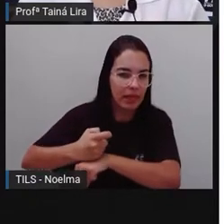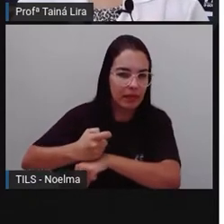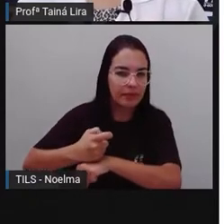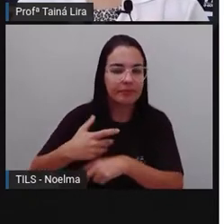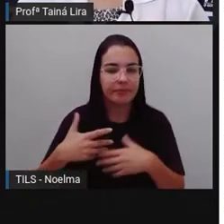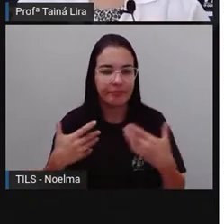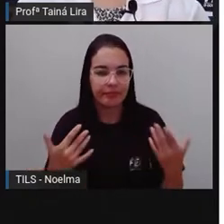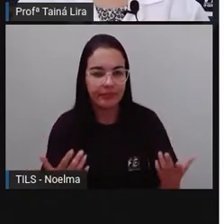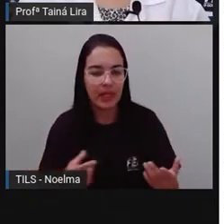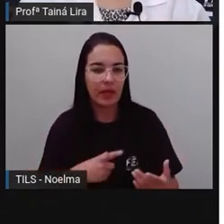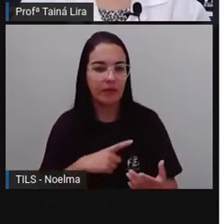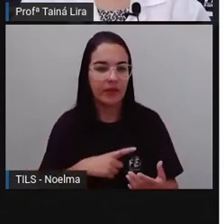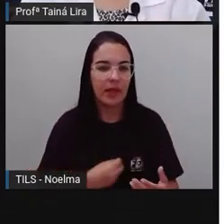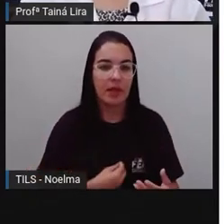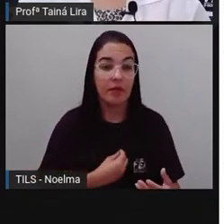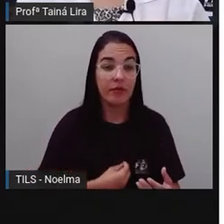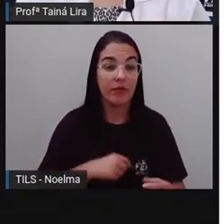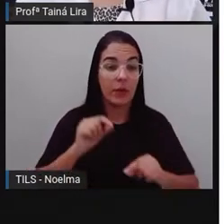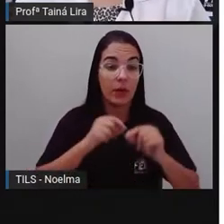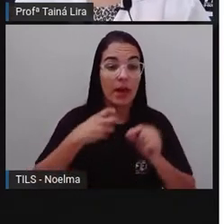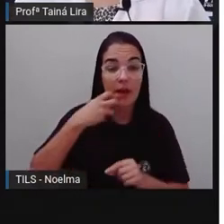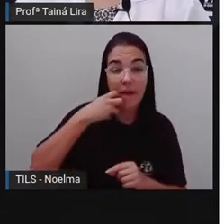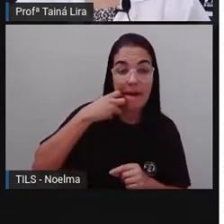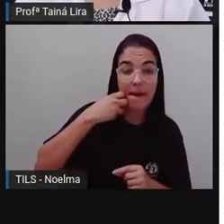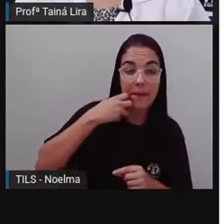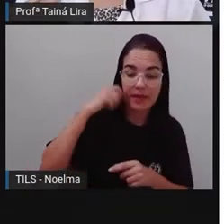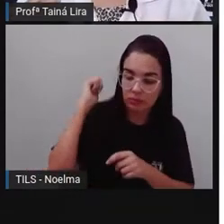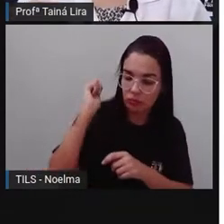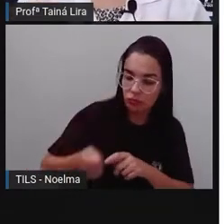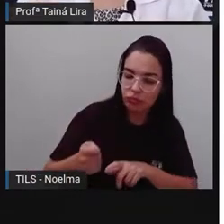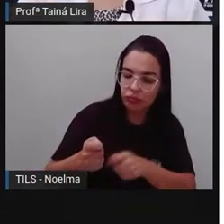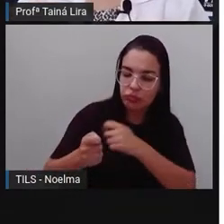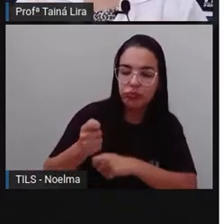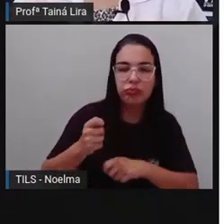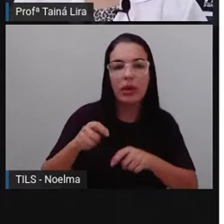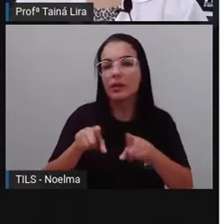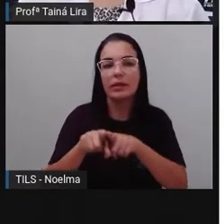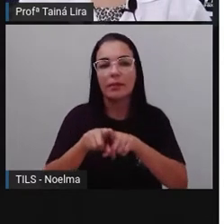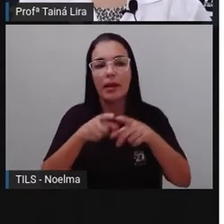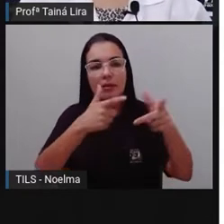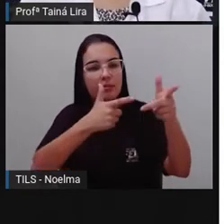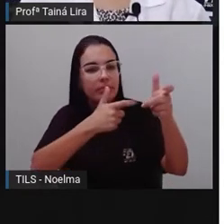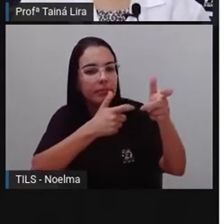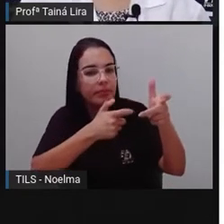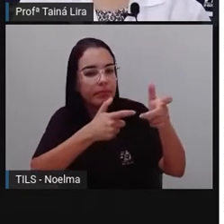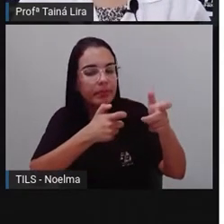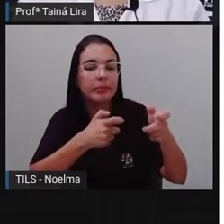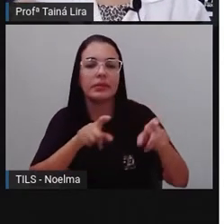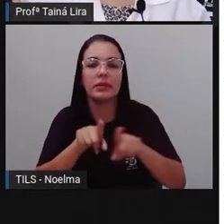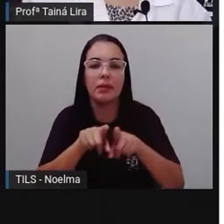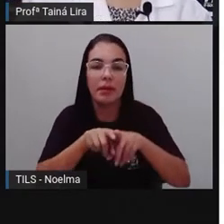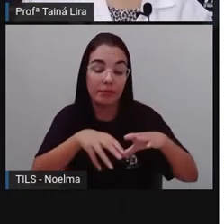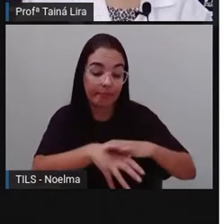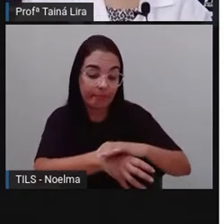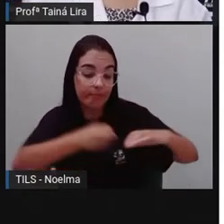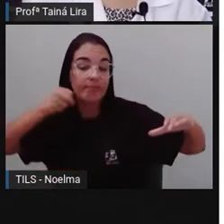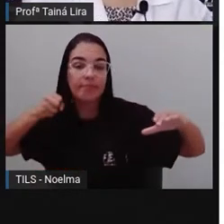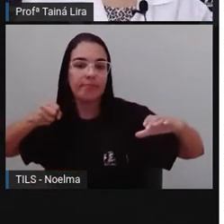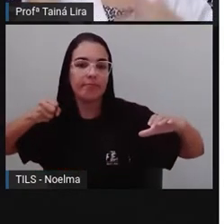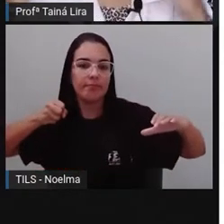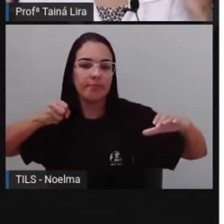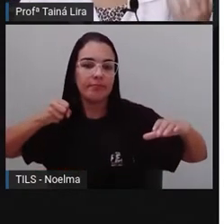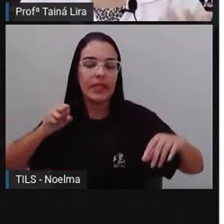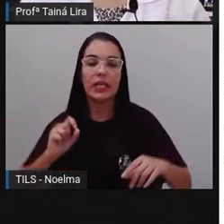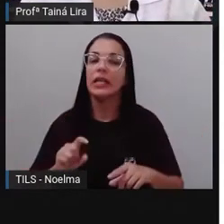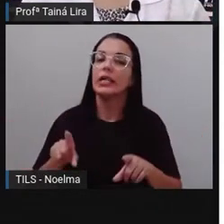rio e sobrevivem da pesca artesanal, da caça, do roçado e do extrativismo. Geralmente,